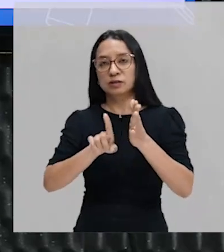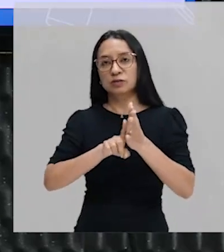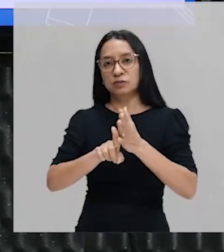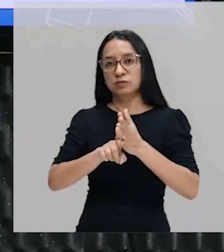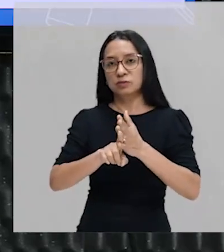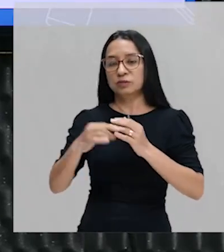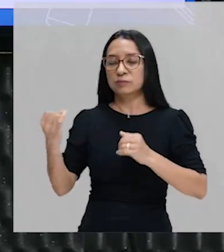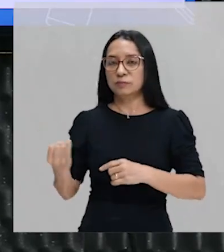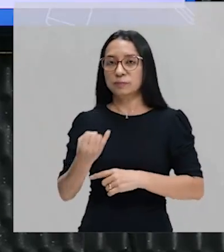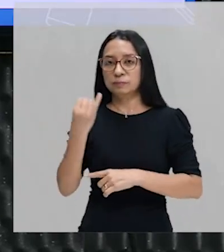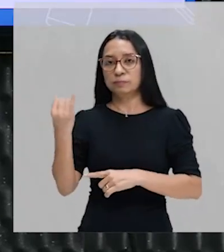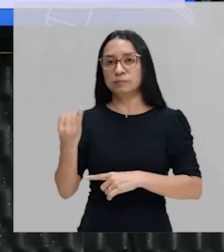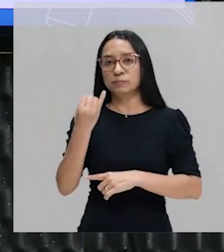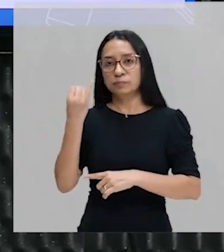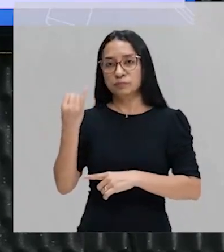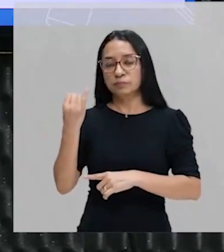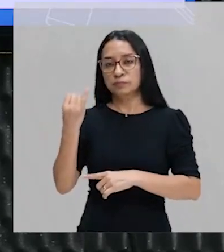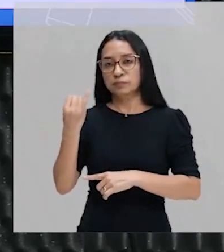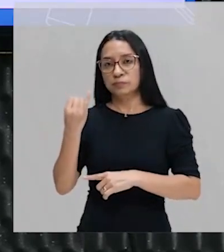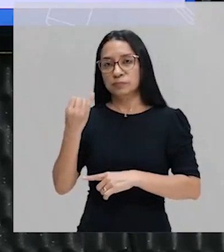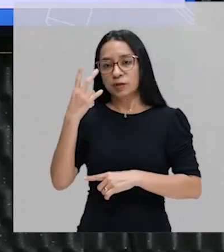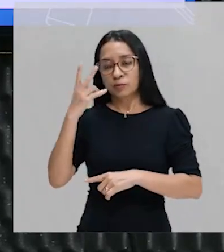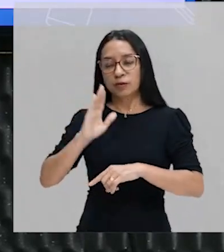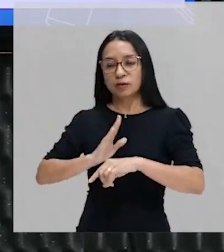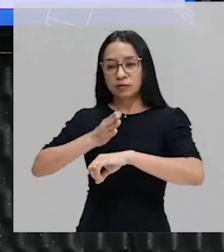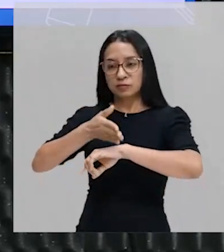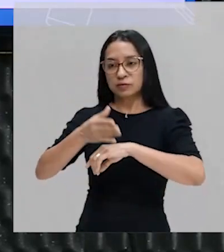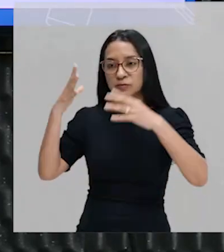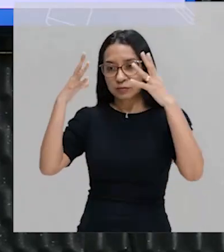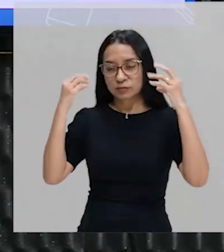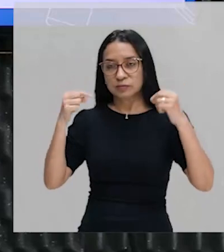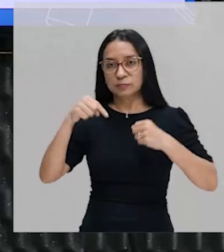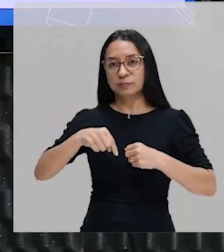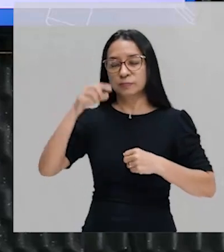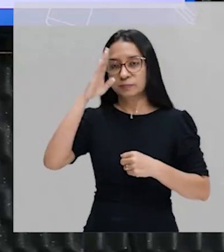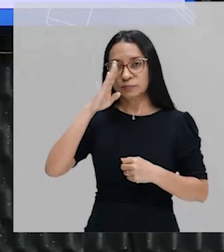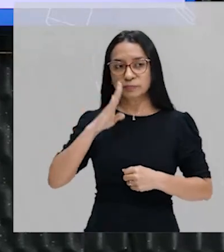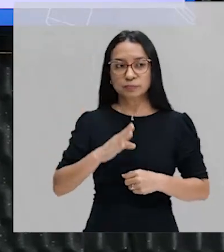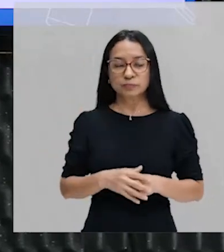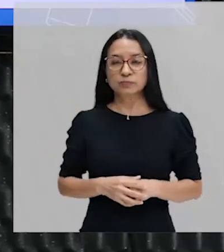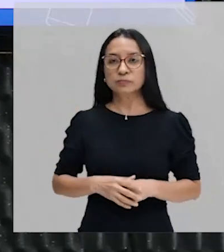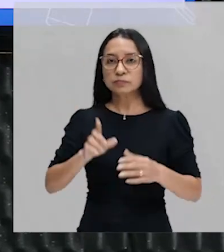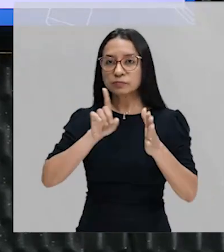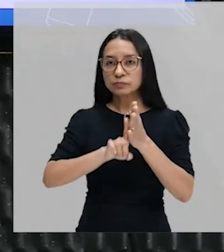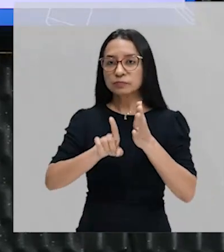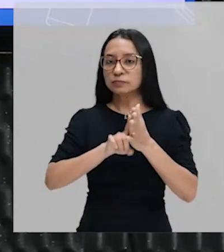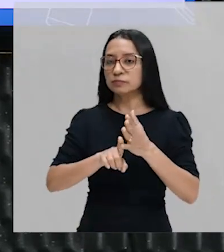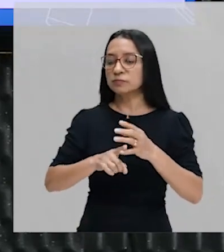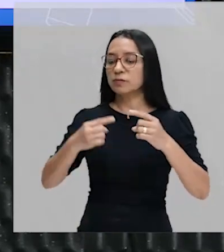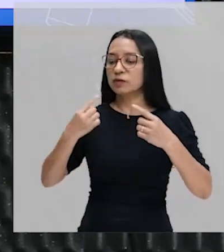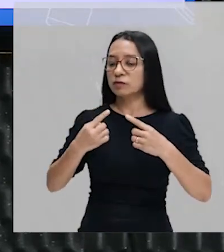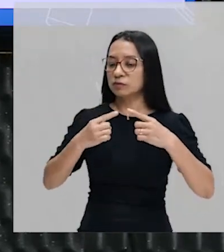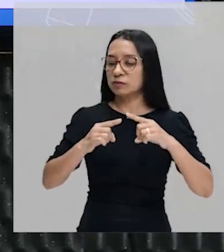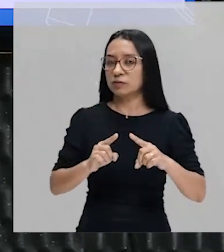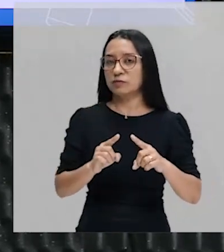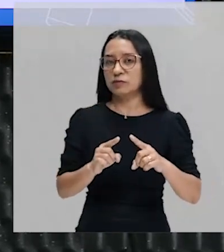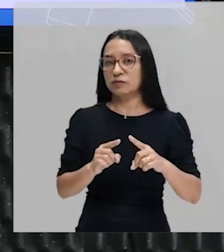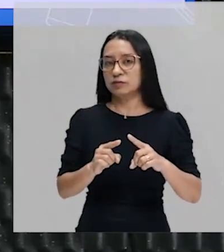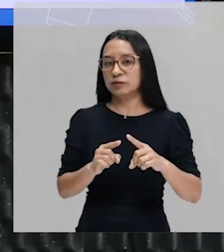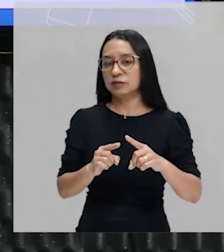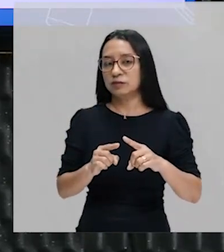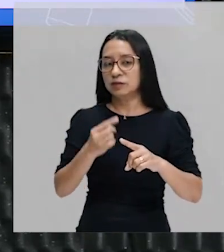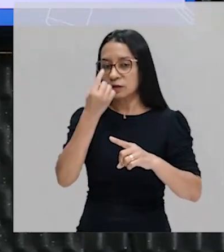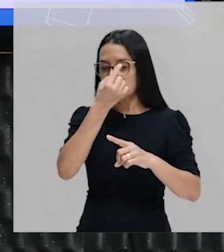decisivas para as invasões holandesas no Brasil. A questão das rivalidades entre Espanha e